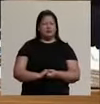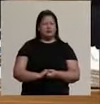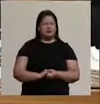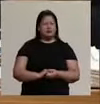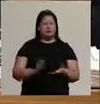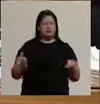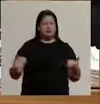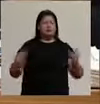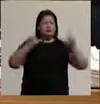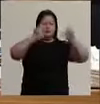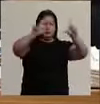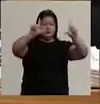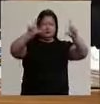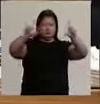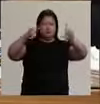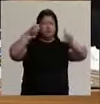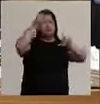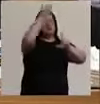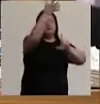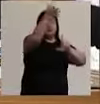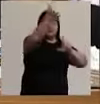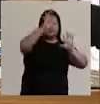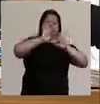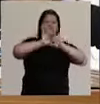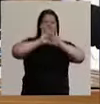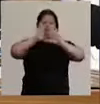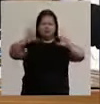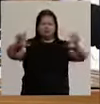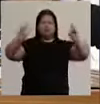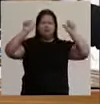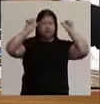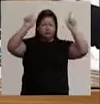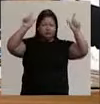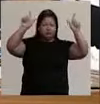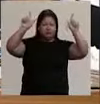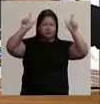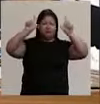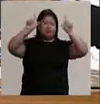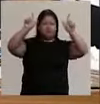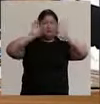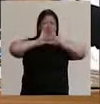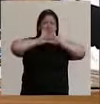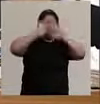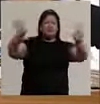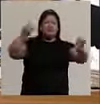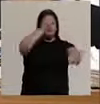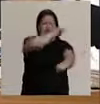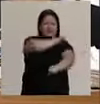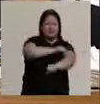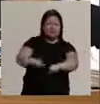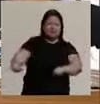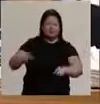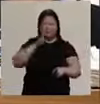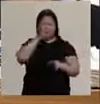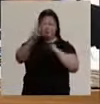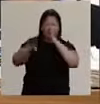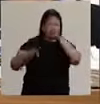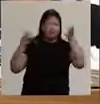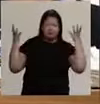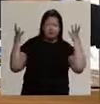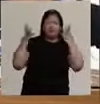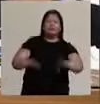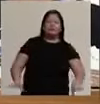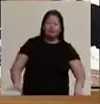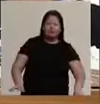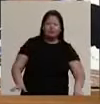quer colar cartaz lá fora, cola, quer segurar cartaz aqui dentro, fica. Falta de educação e ameaça, eu não vou